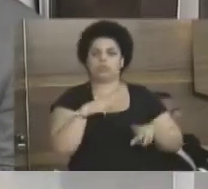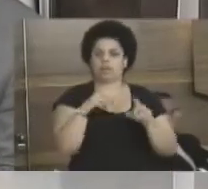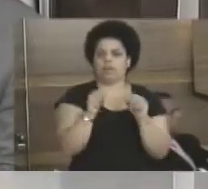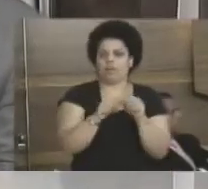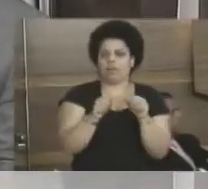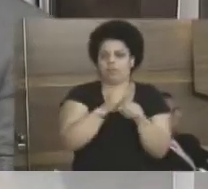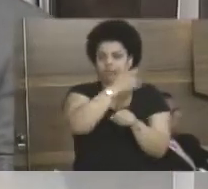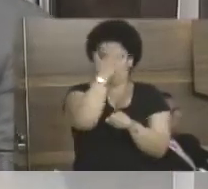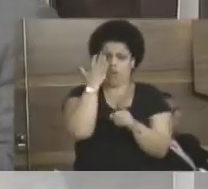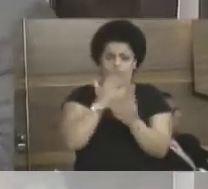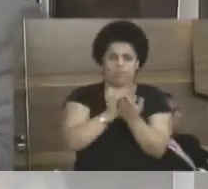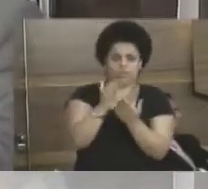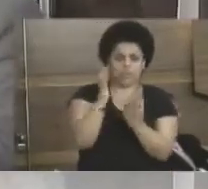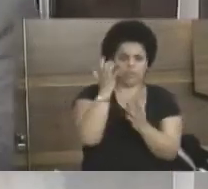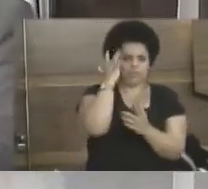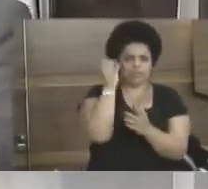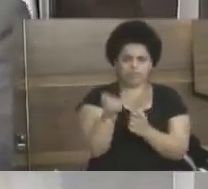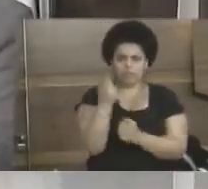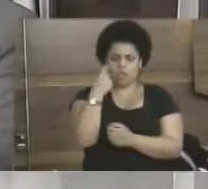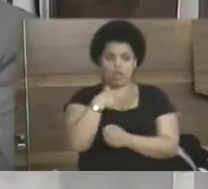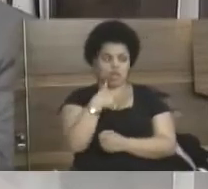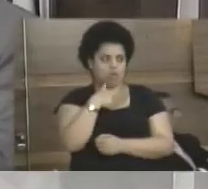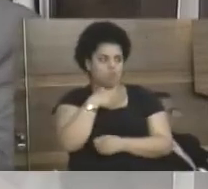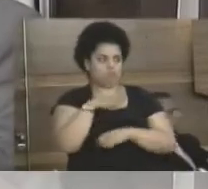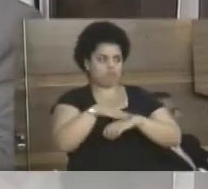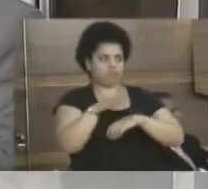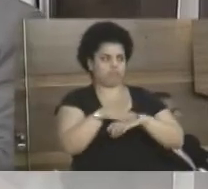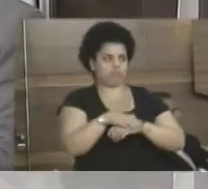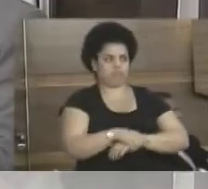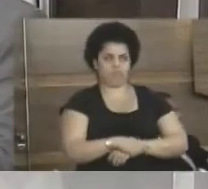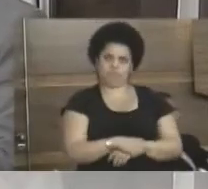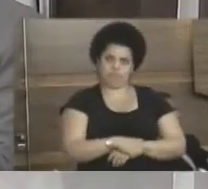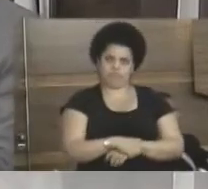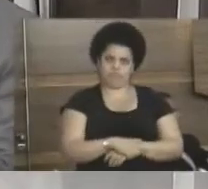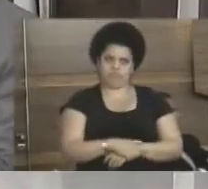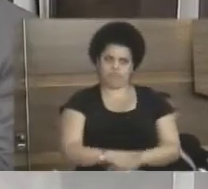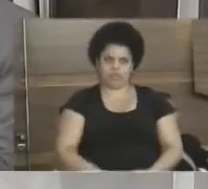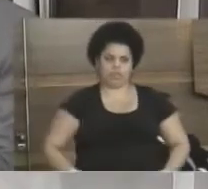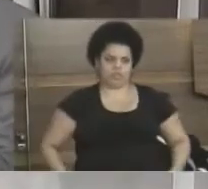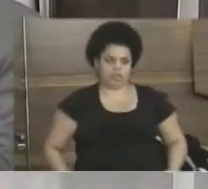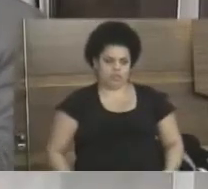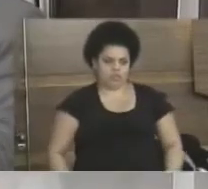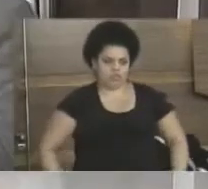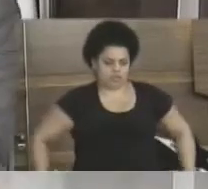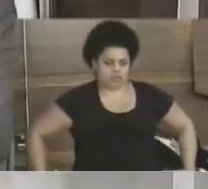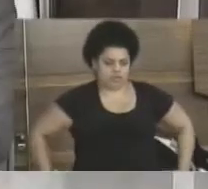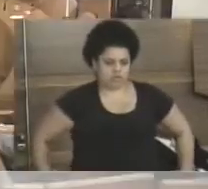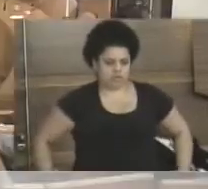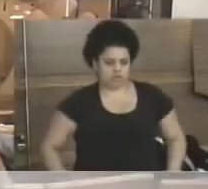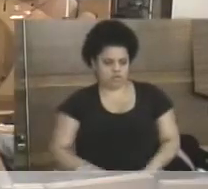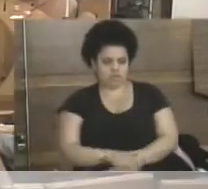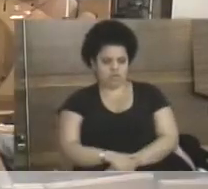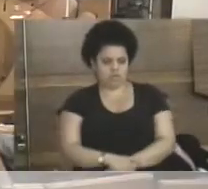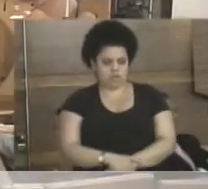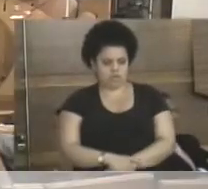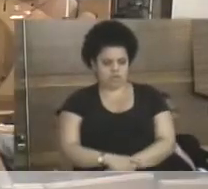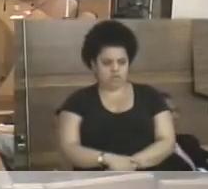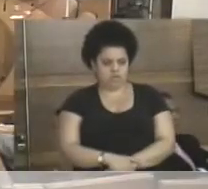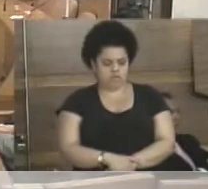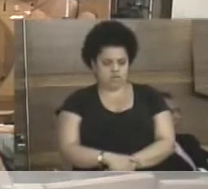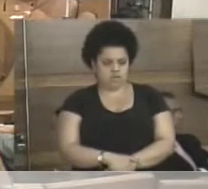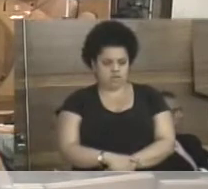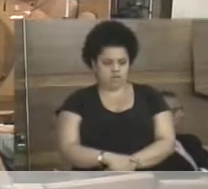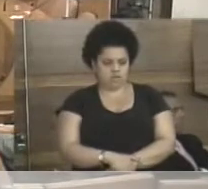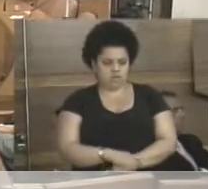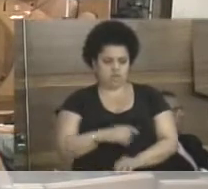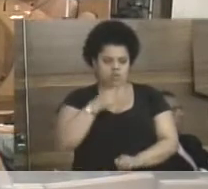quem está começando a achar estranho sou eu com quem estão fazendo segurança das matérias. Por não, vereadora? Eu ia falar justamente isso,